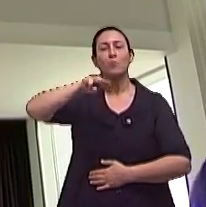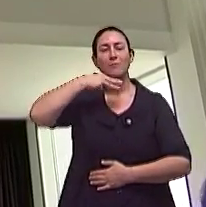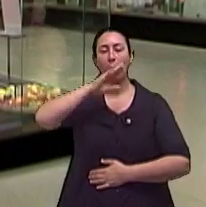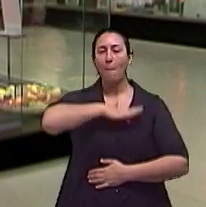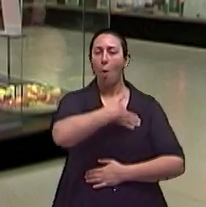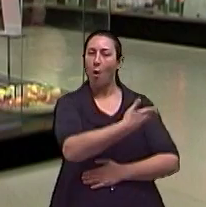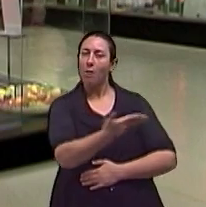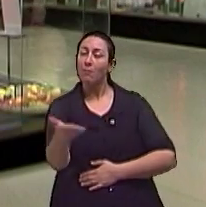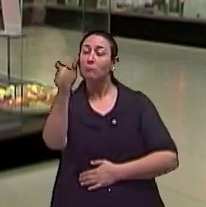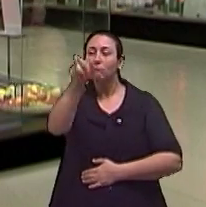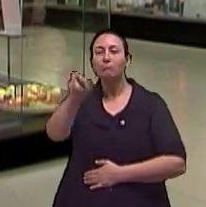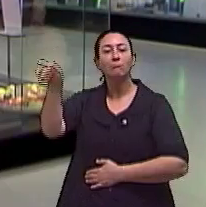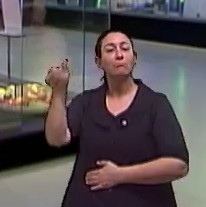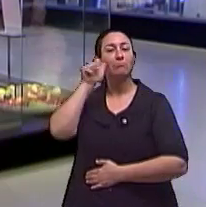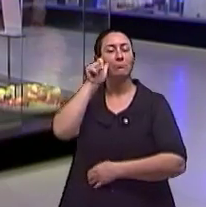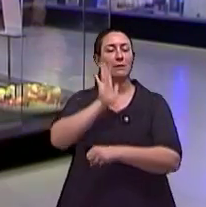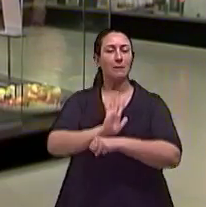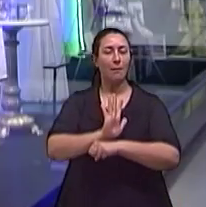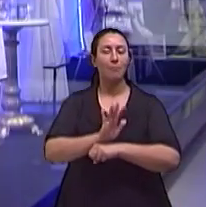da Moda.